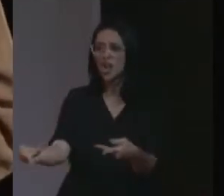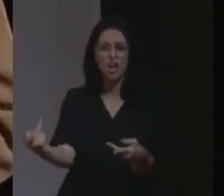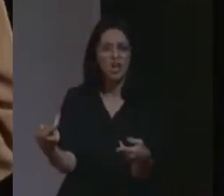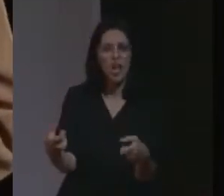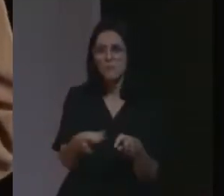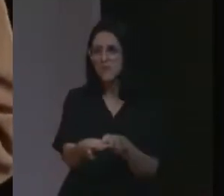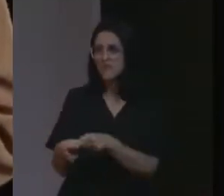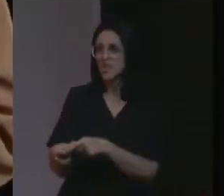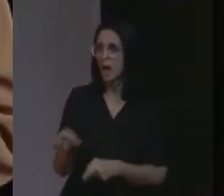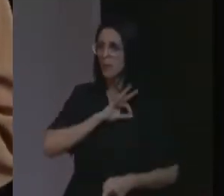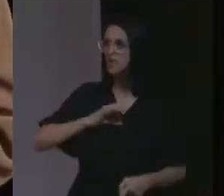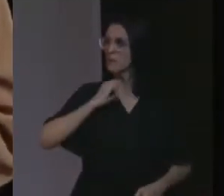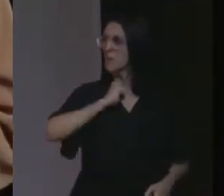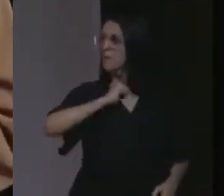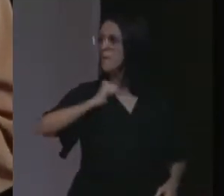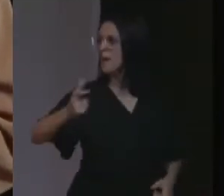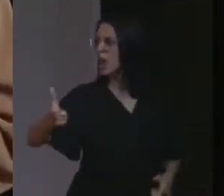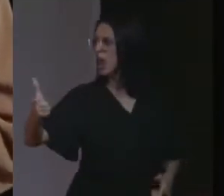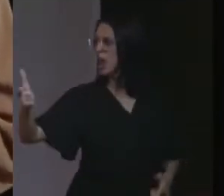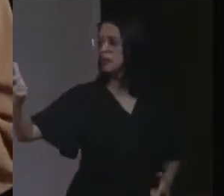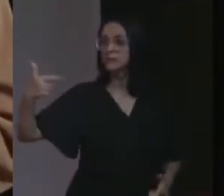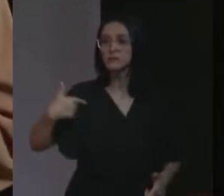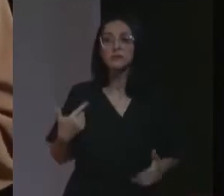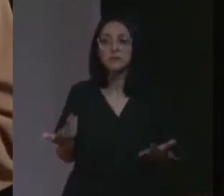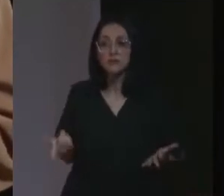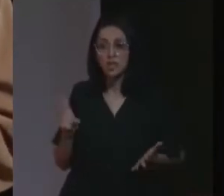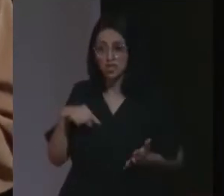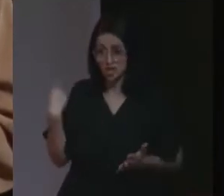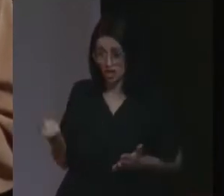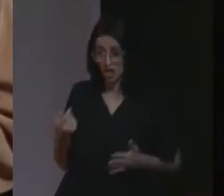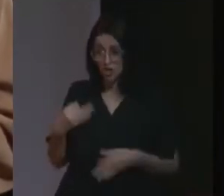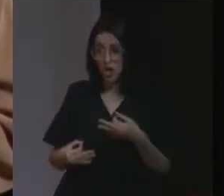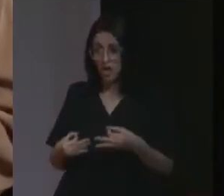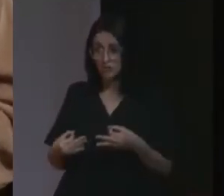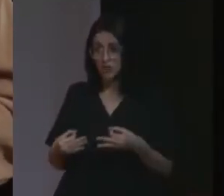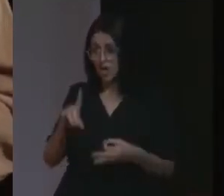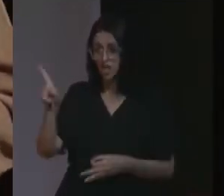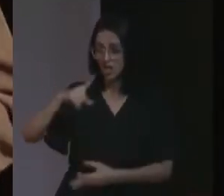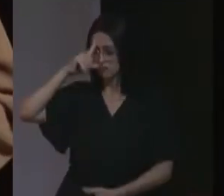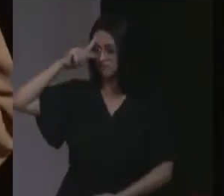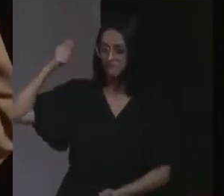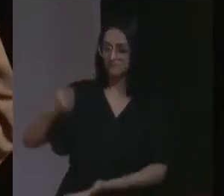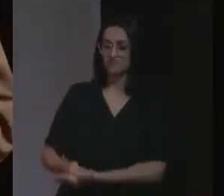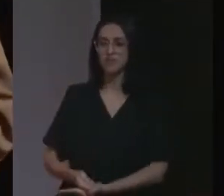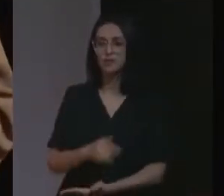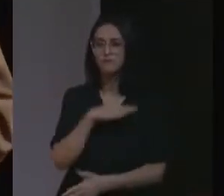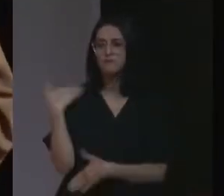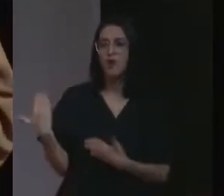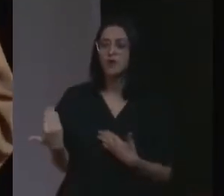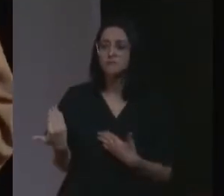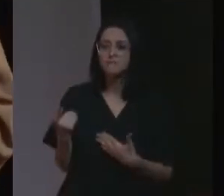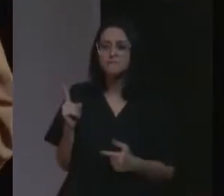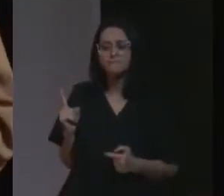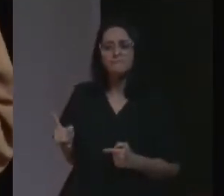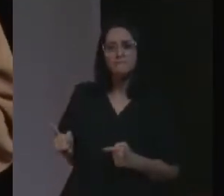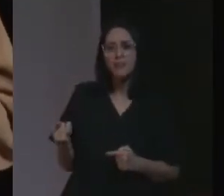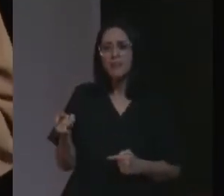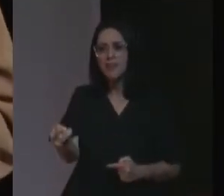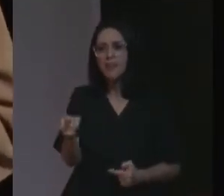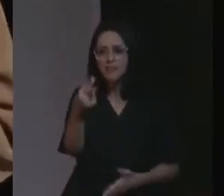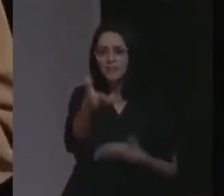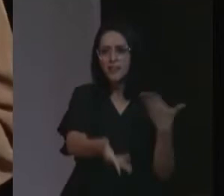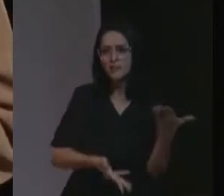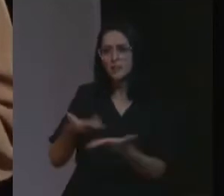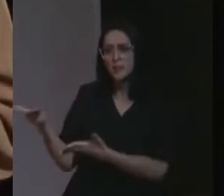a polícia chega lá e assassina? A gente não é julgado, a gente já é condenado. Então, o que eu só queria é que ele fosse tratado